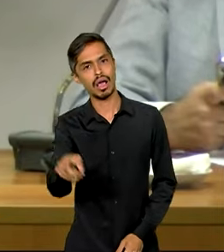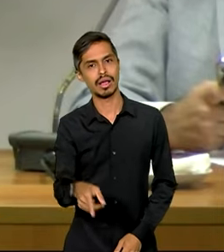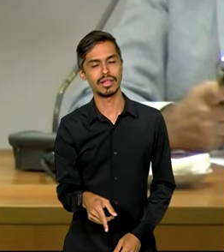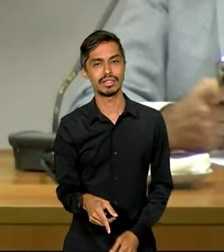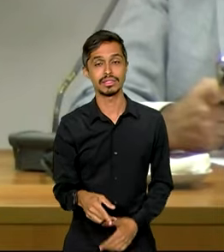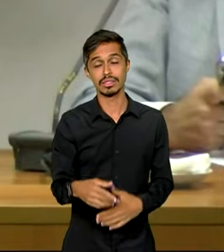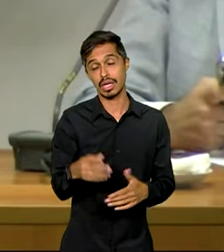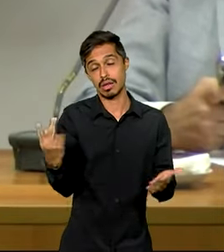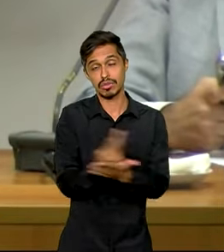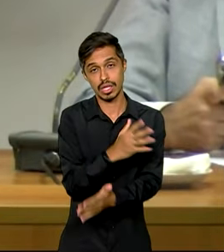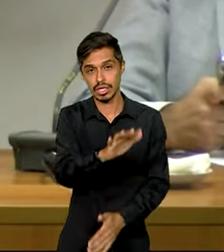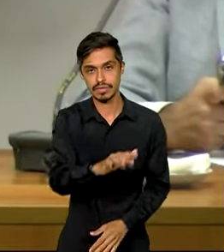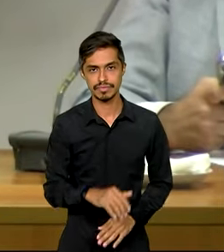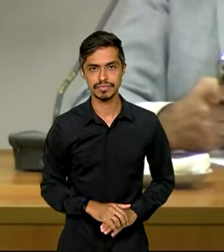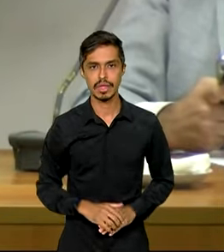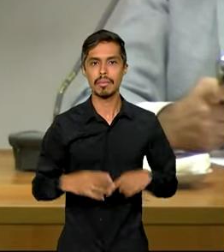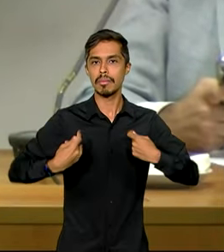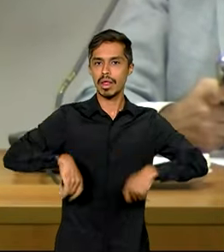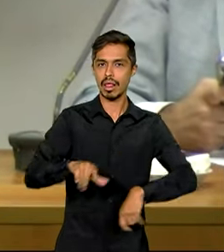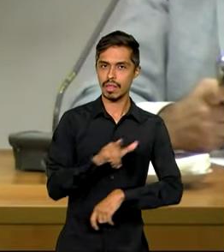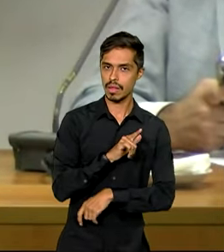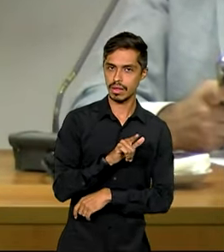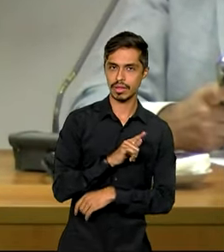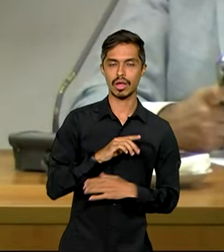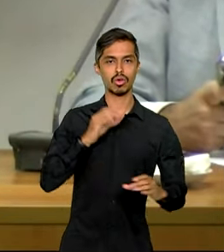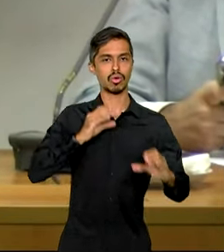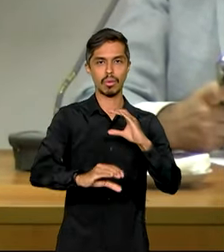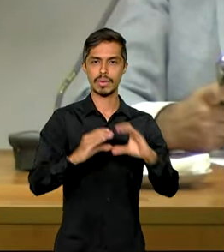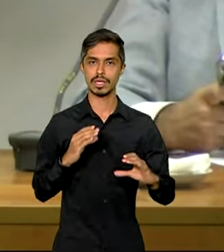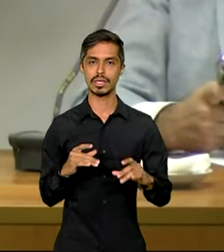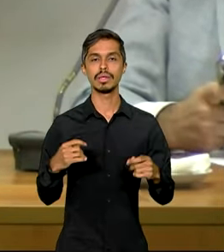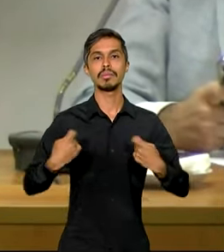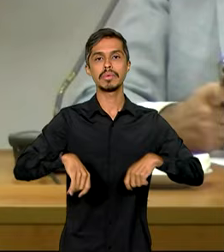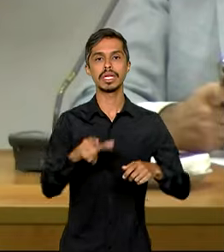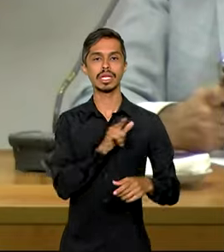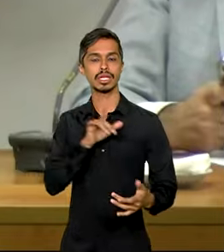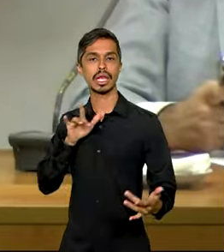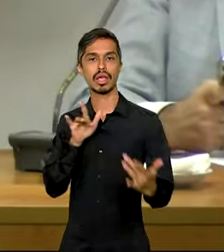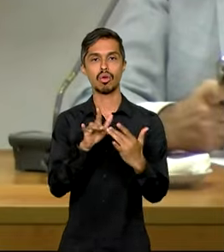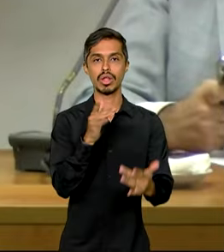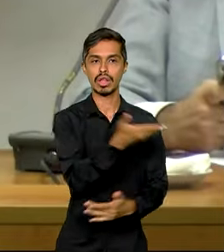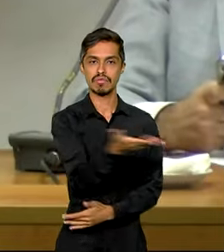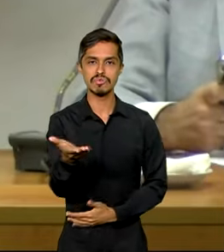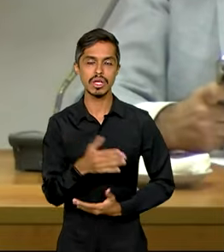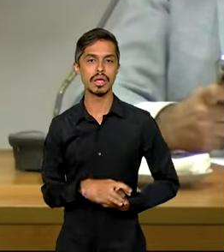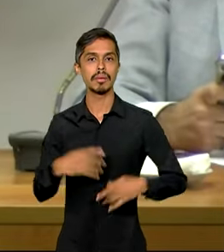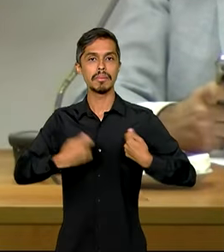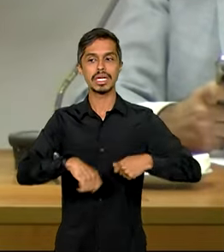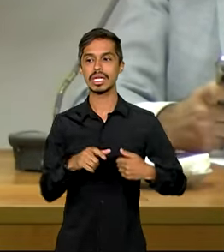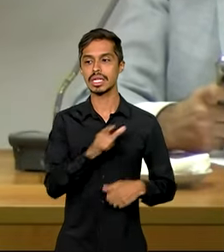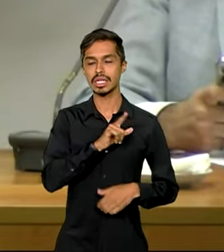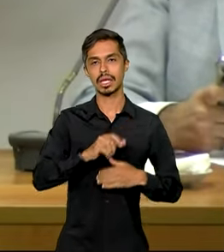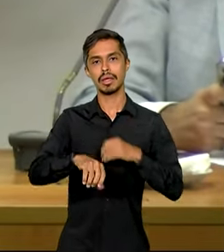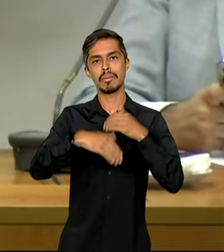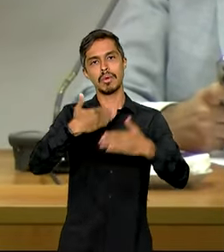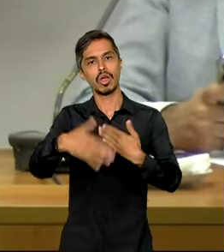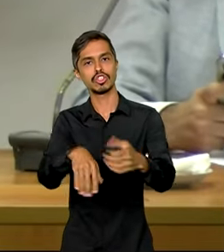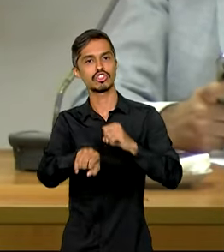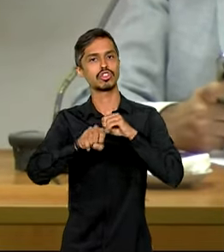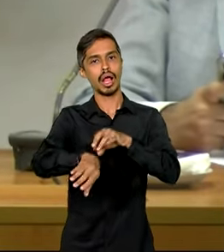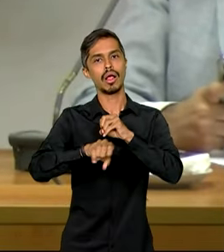Então, assim que vai funcionar. Então, tem que ter comunicação, contato com vocês, tem que ter processo de educação,